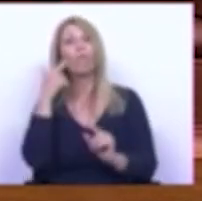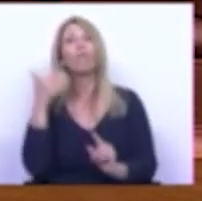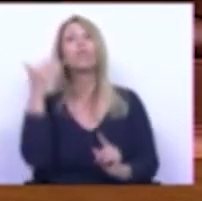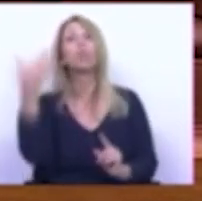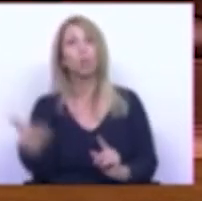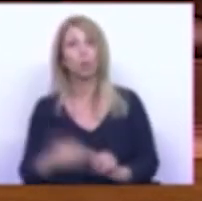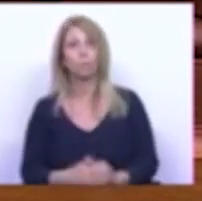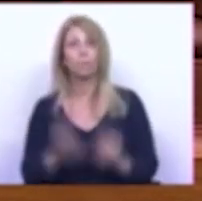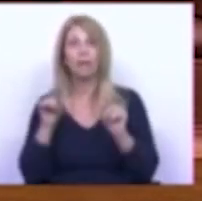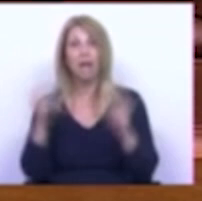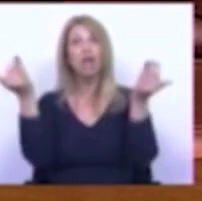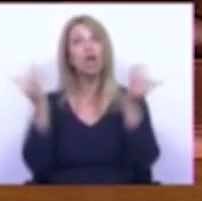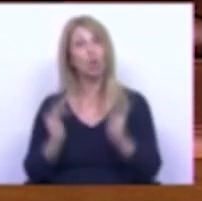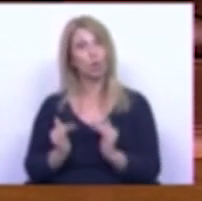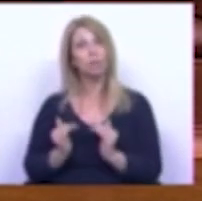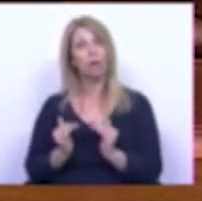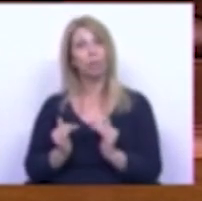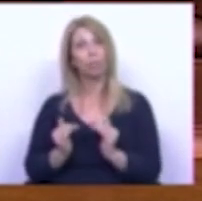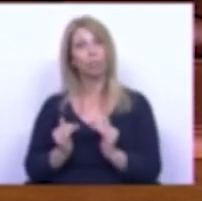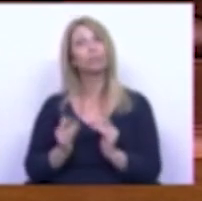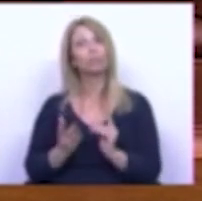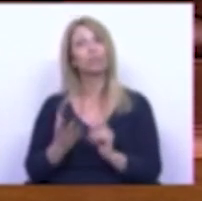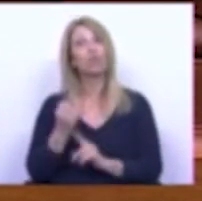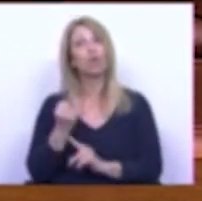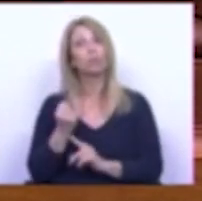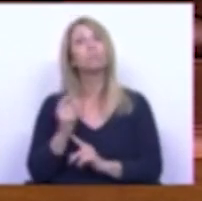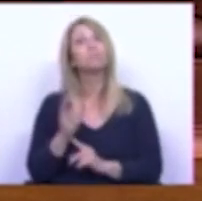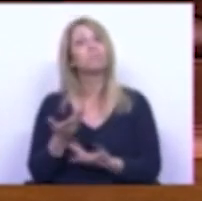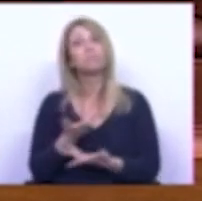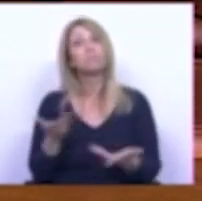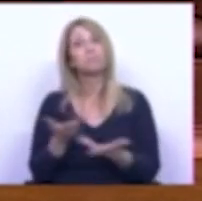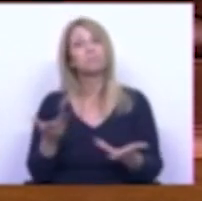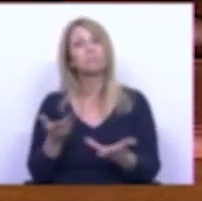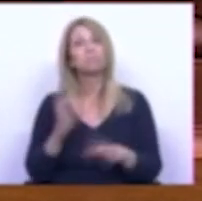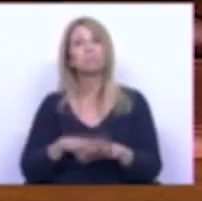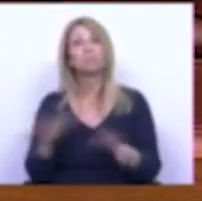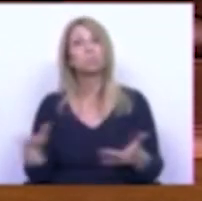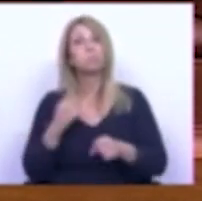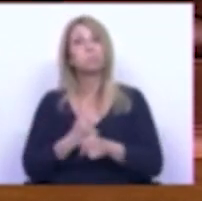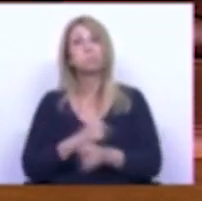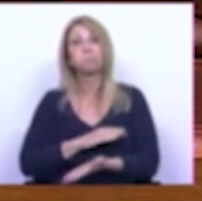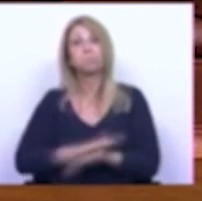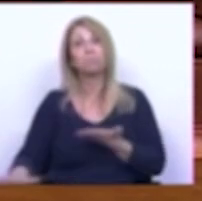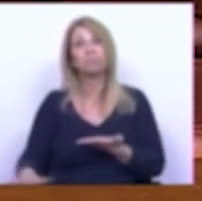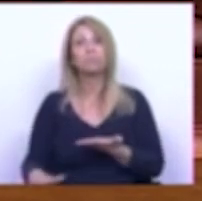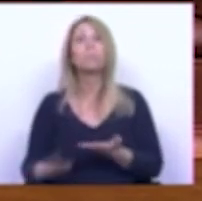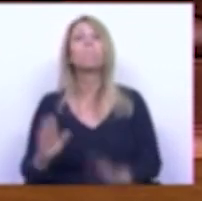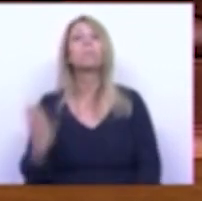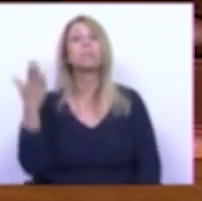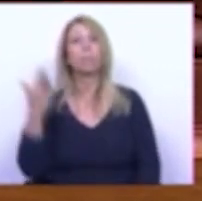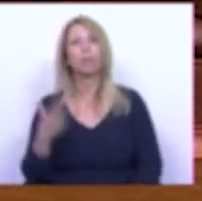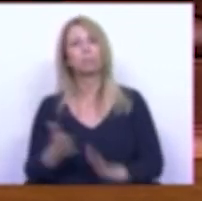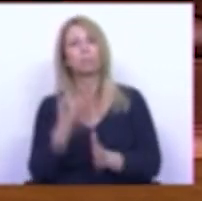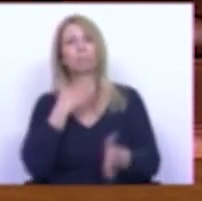Essa redução foi alcançada à custa da inércia fundamentalmente à boleia da